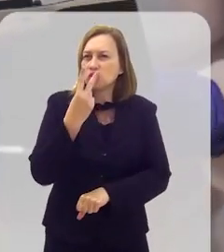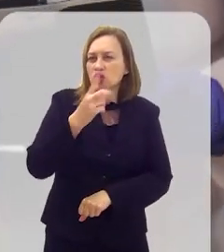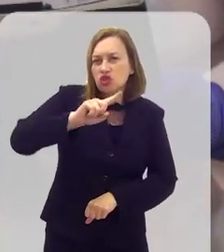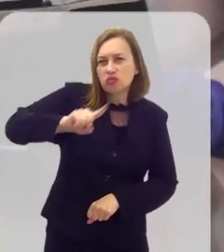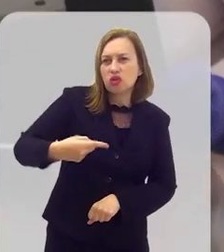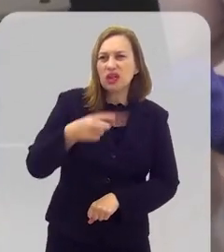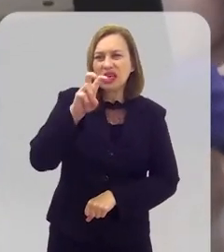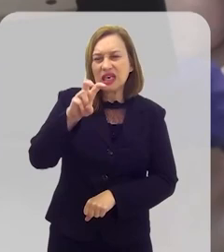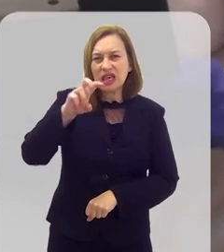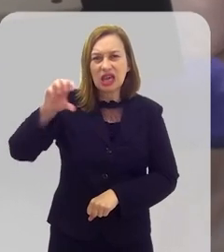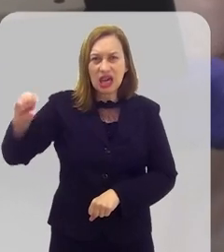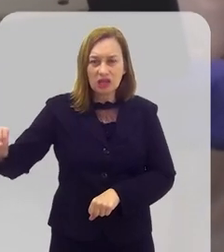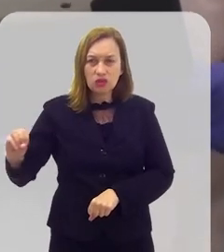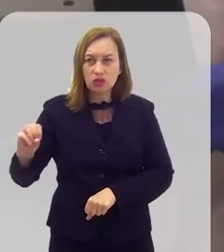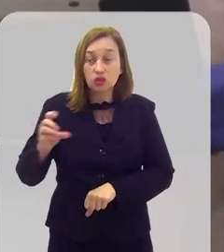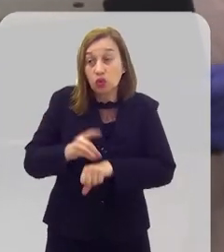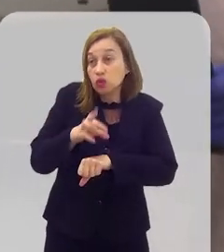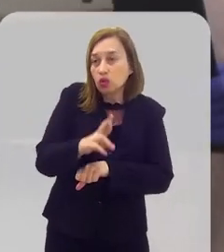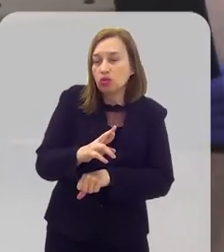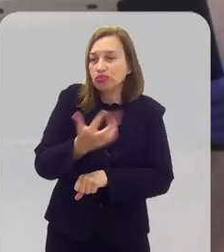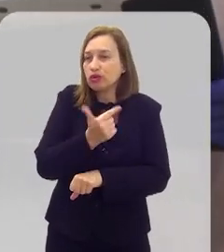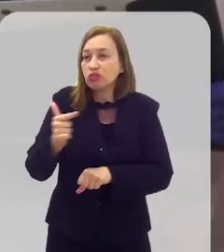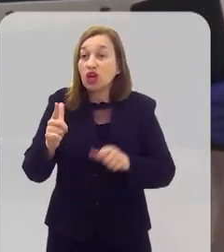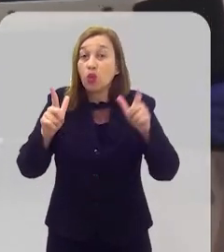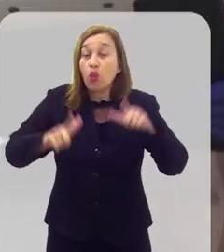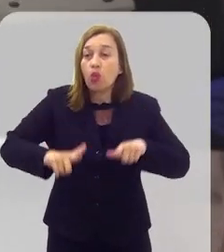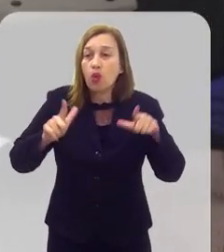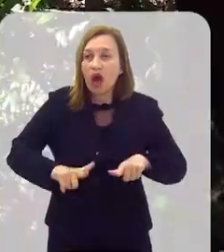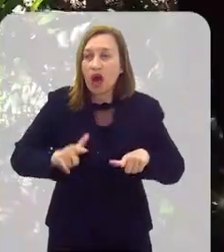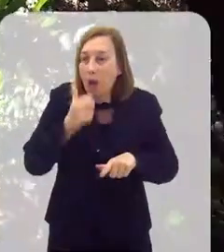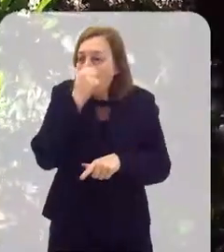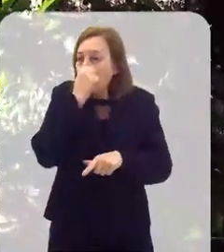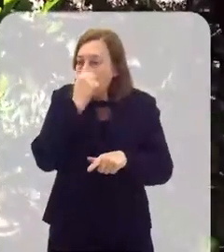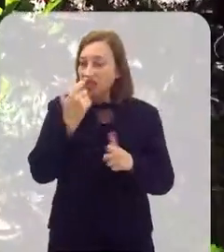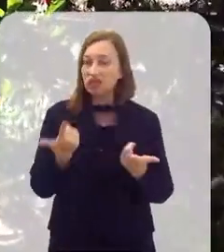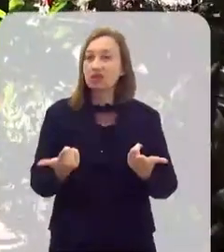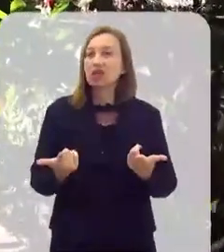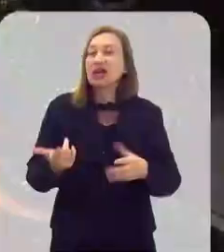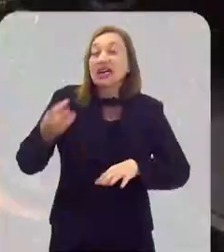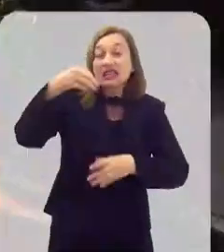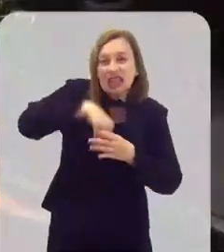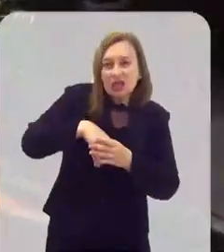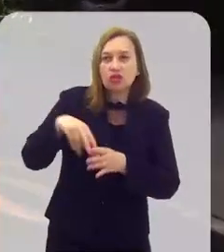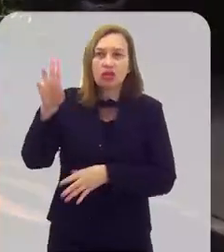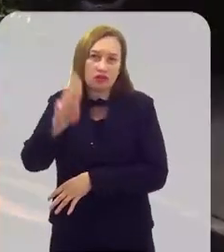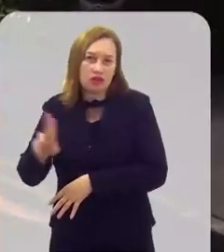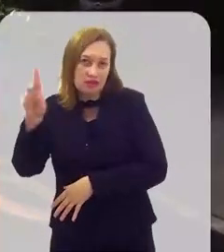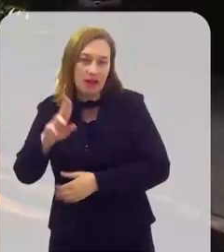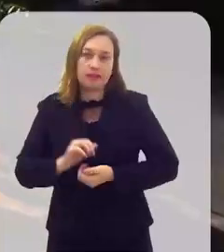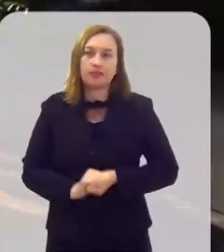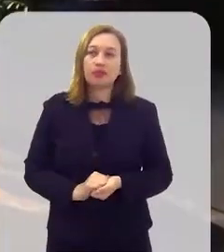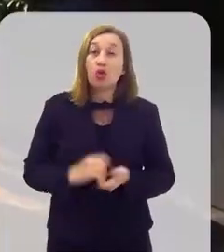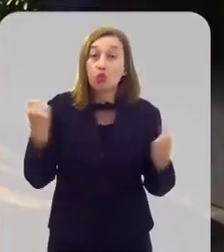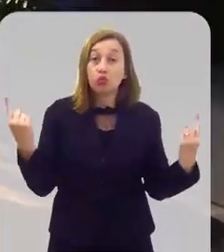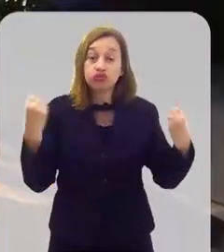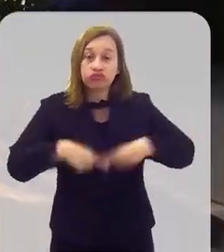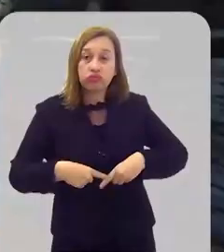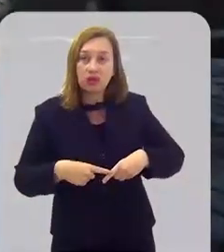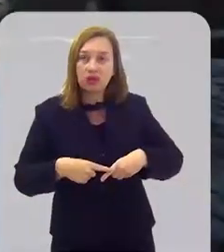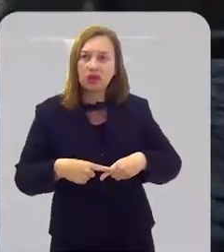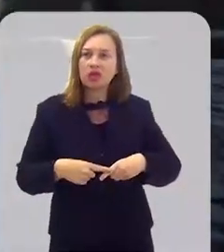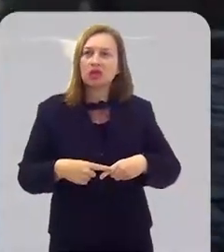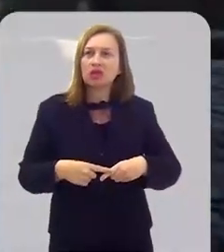cerca de 2.500 doutores e que não há espaço para esses profissionais dentro das universidades.